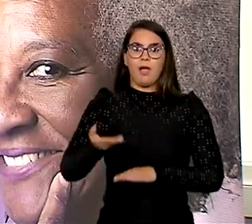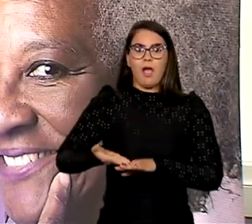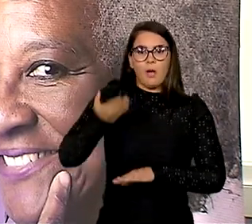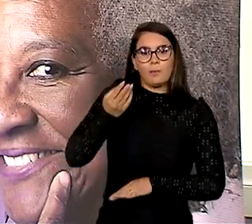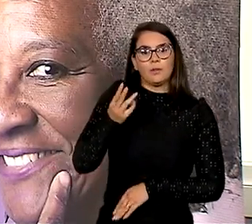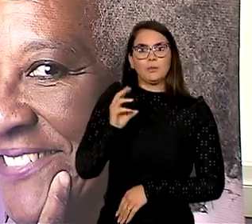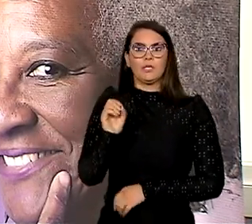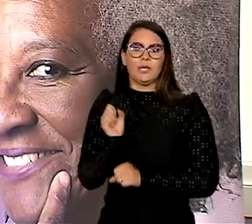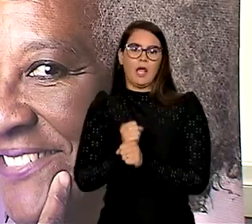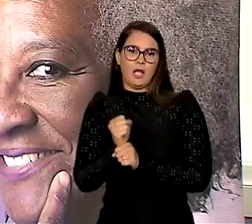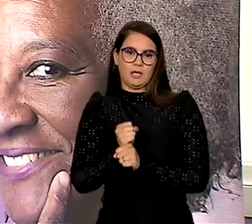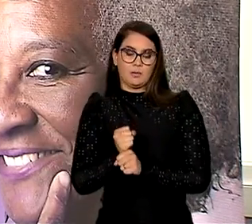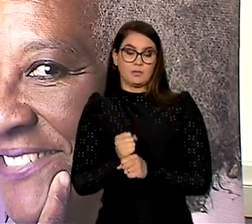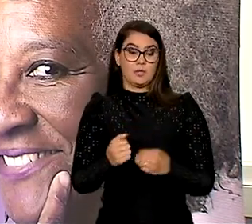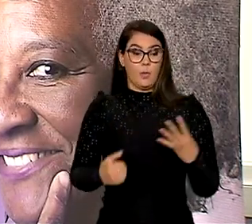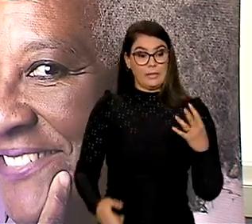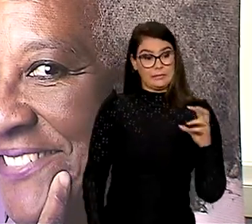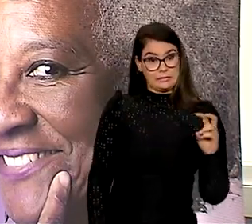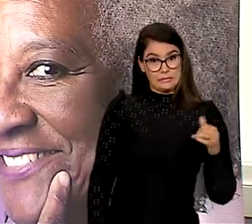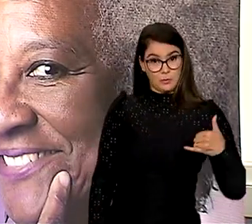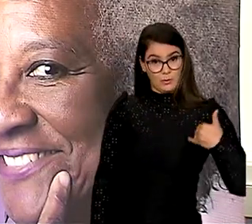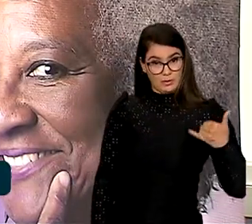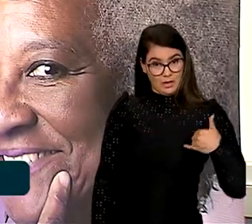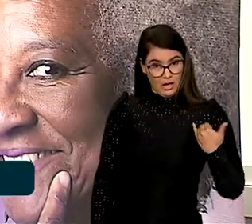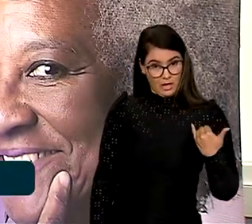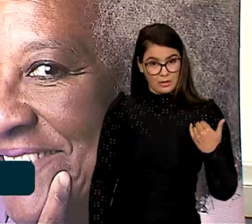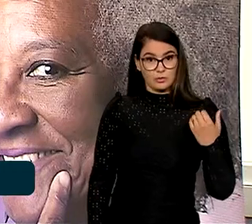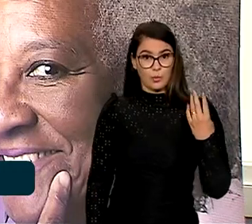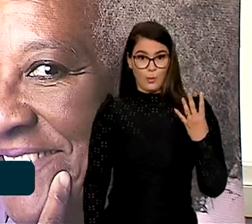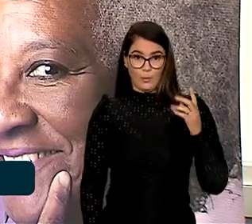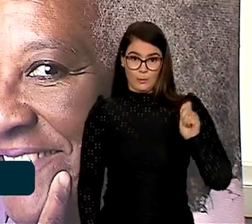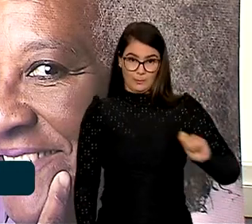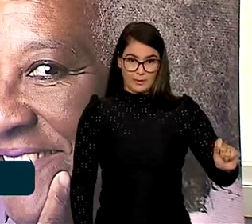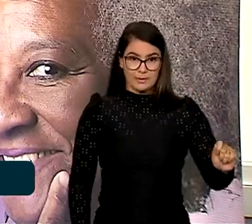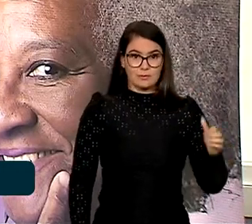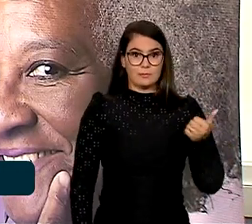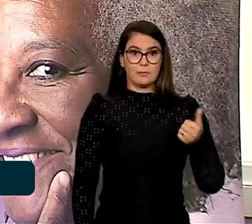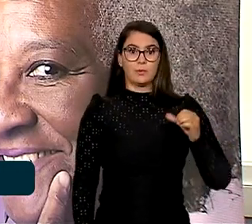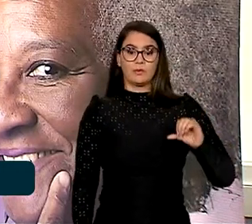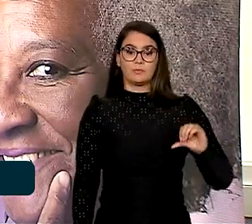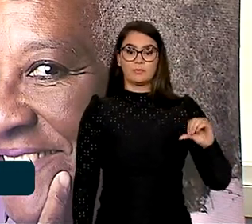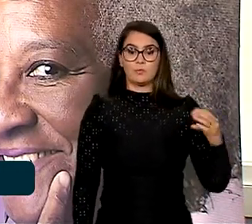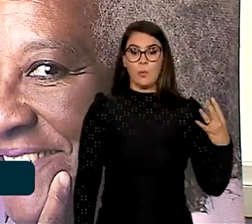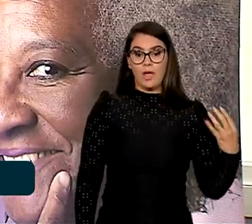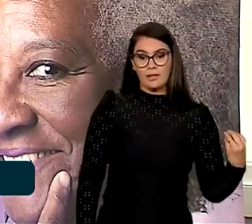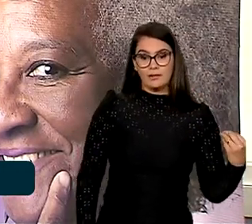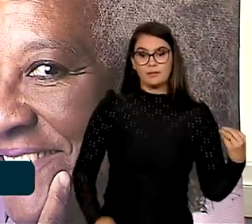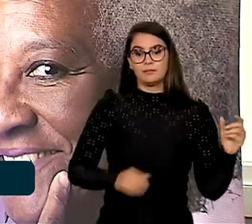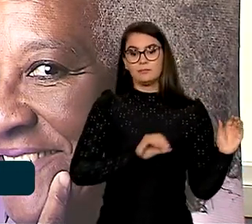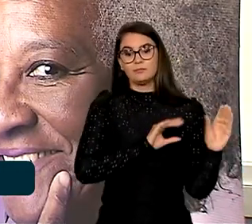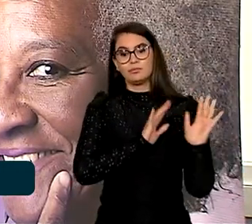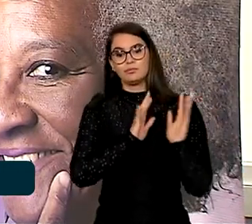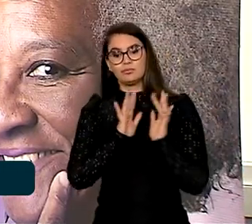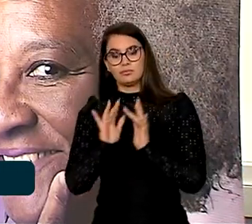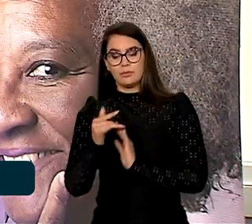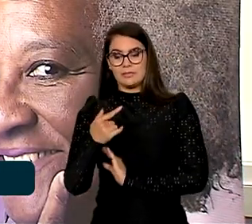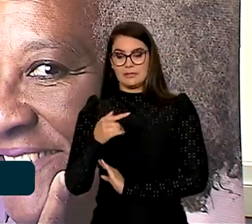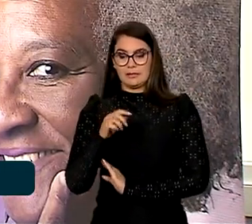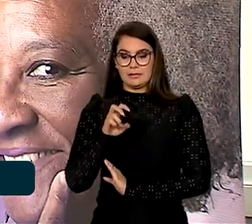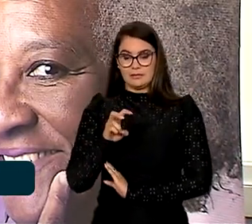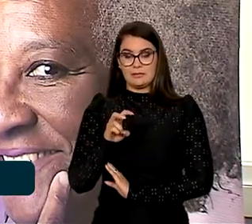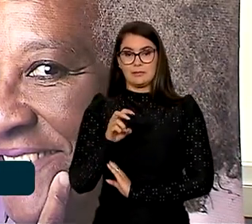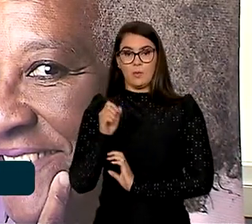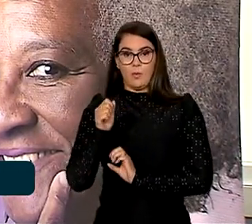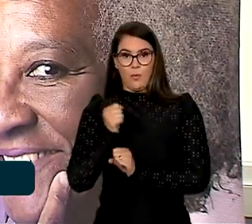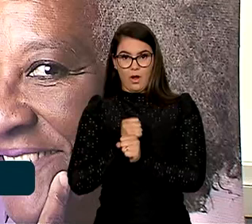anos, saindo de 45 anos e 4 meses em 1940 para 75 anos e 4